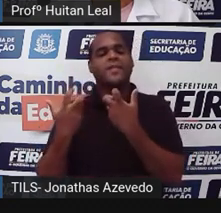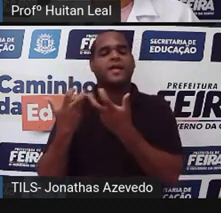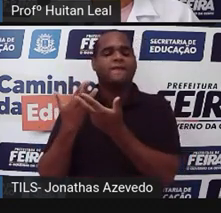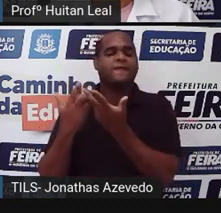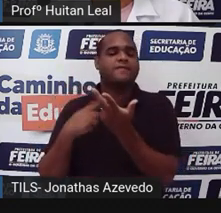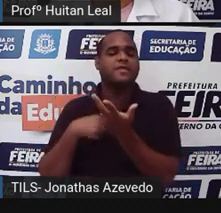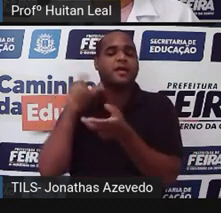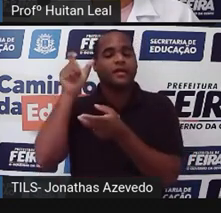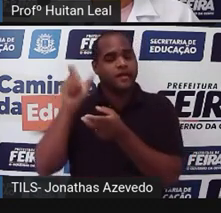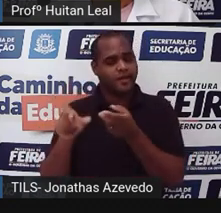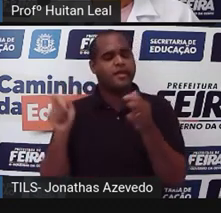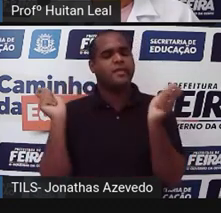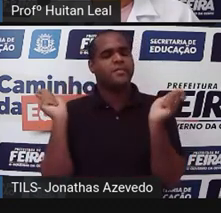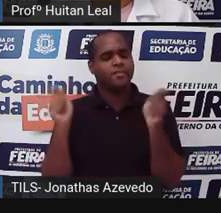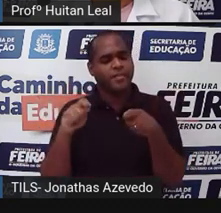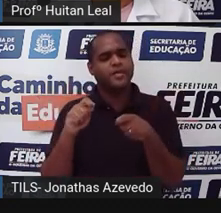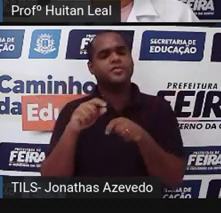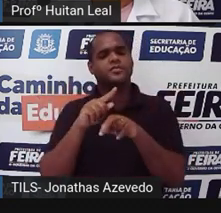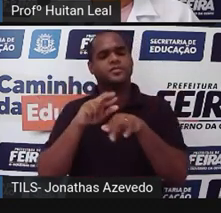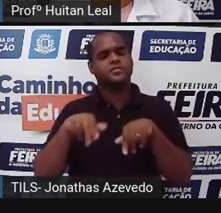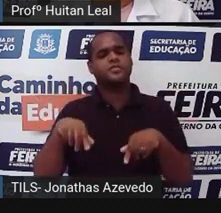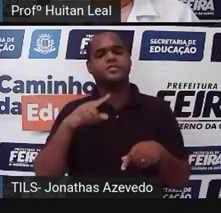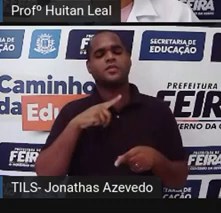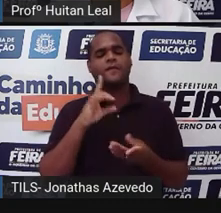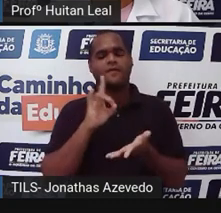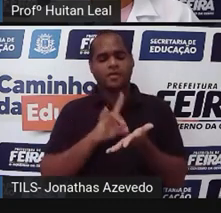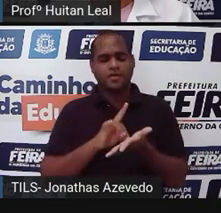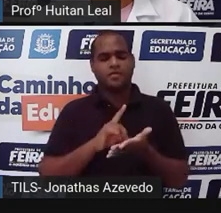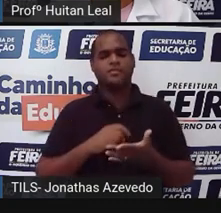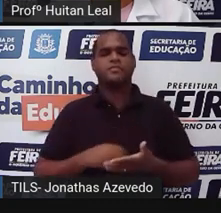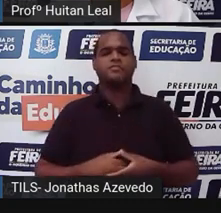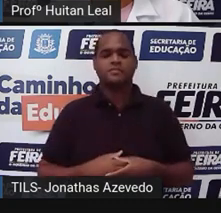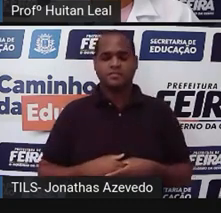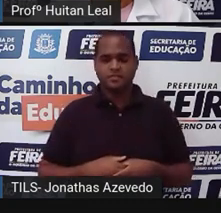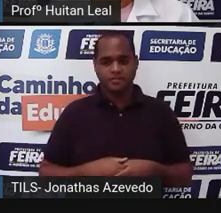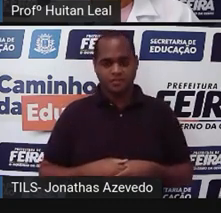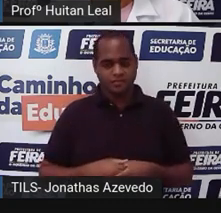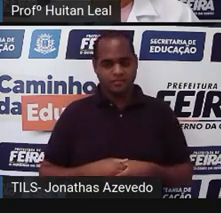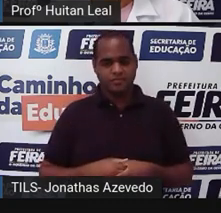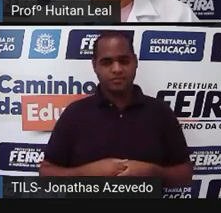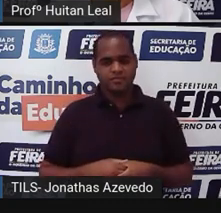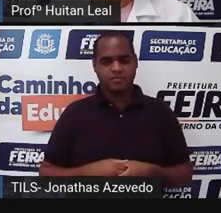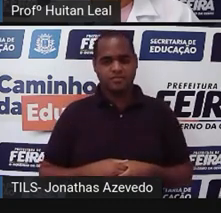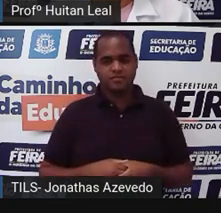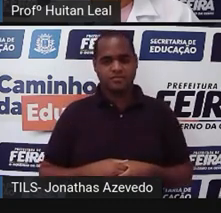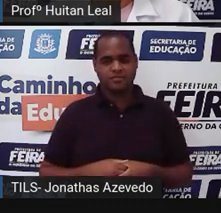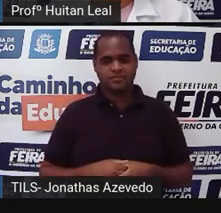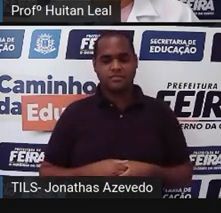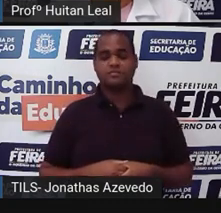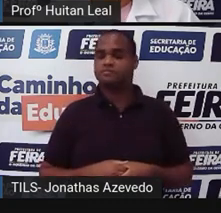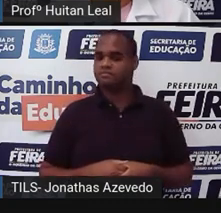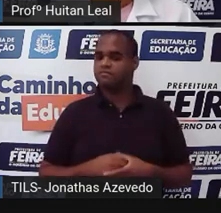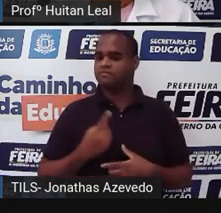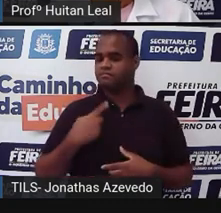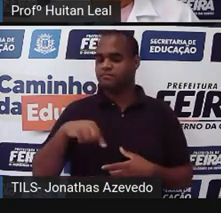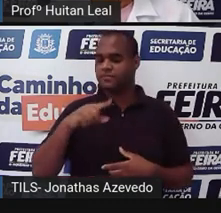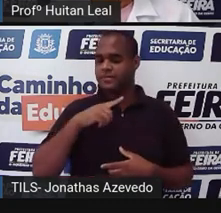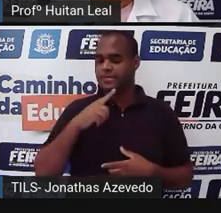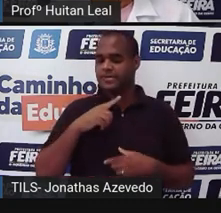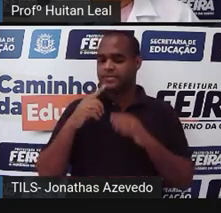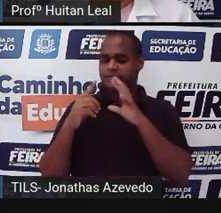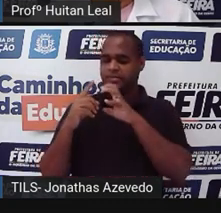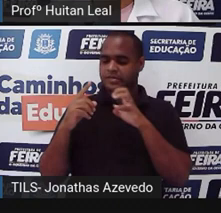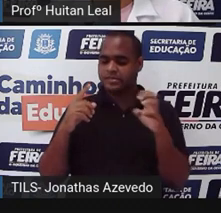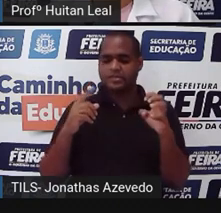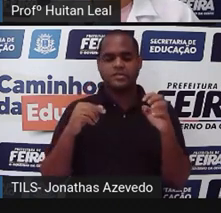a influência dos elementos que não são fantásticos, que são reais. Nossa história nos leva à reflexão de que nós